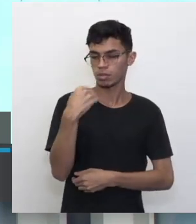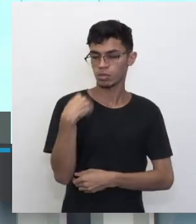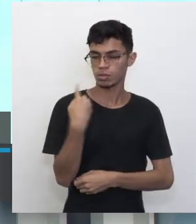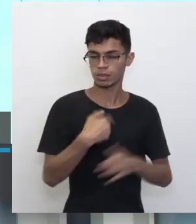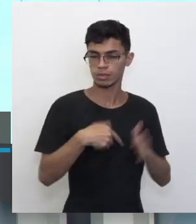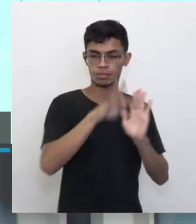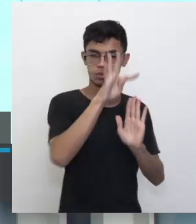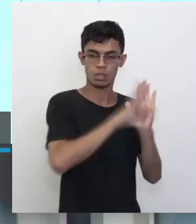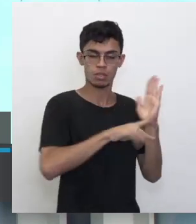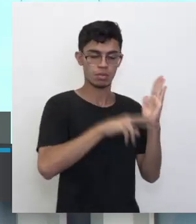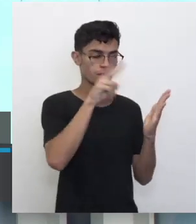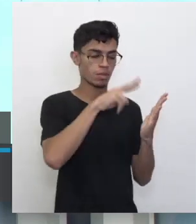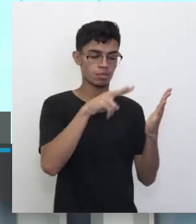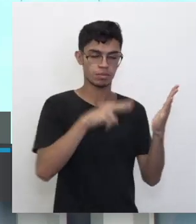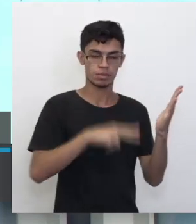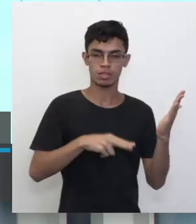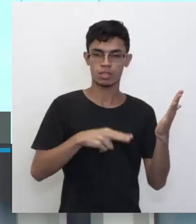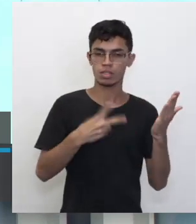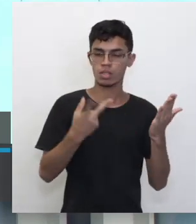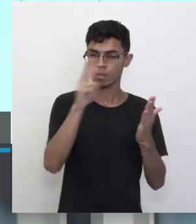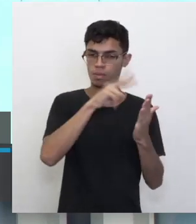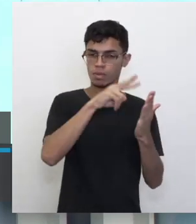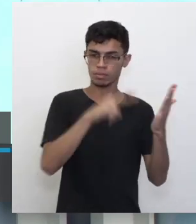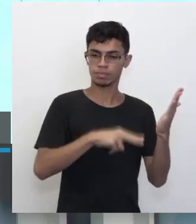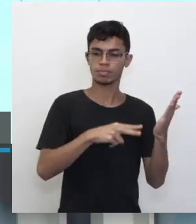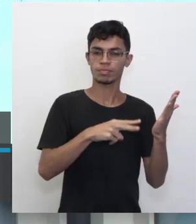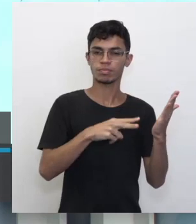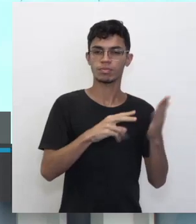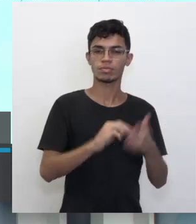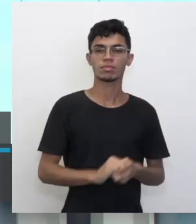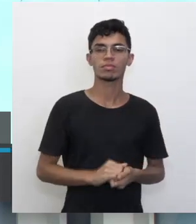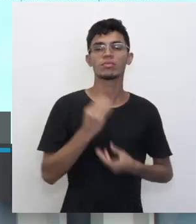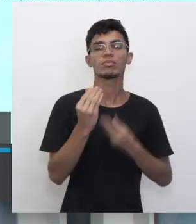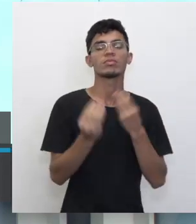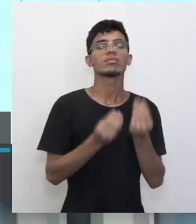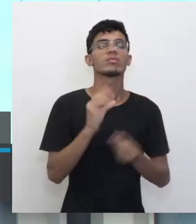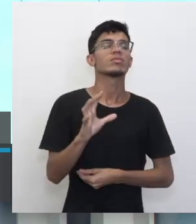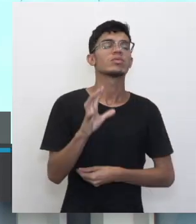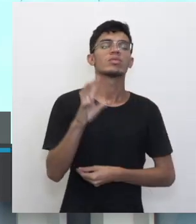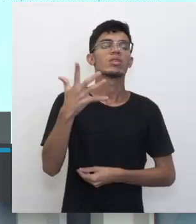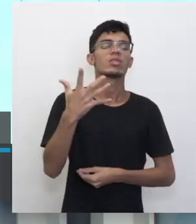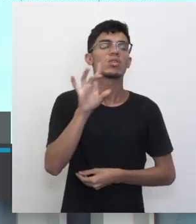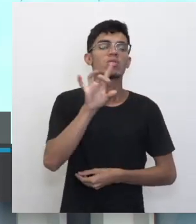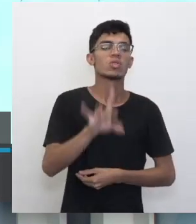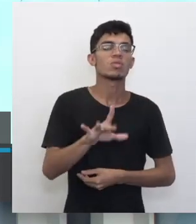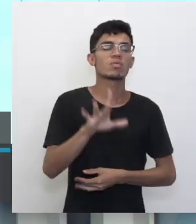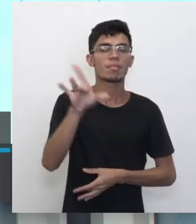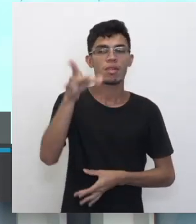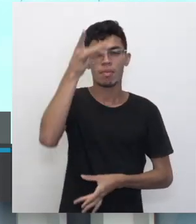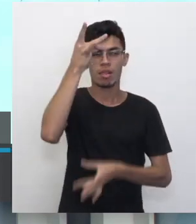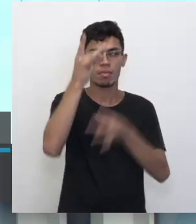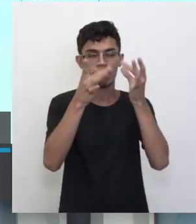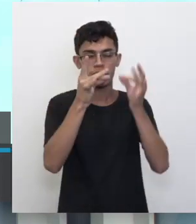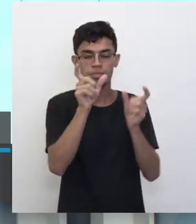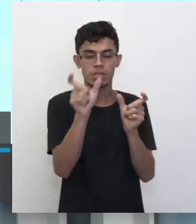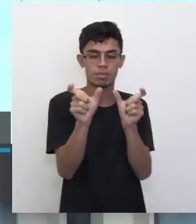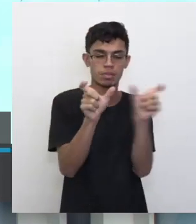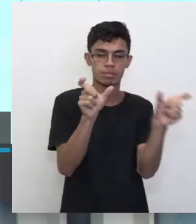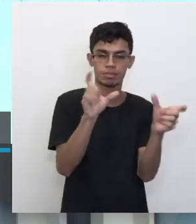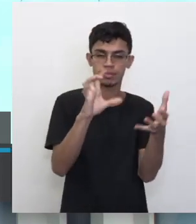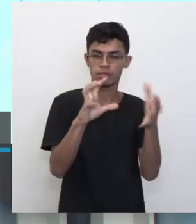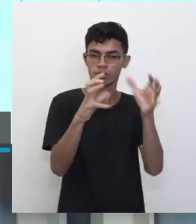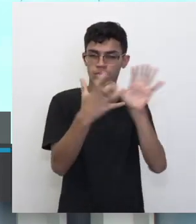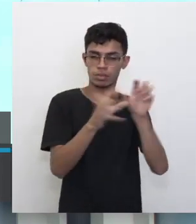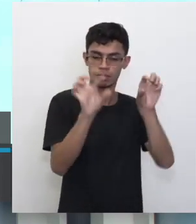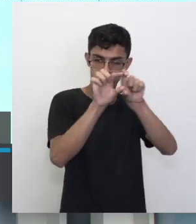ler, quando a gente lê alguma coisa. Eu falo tentar ler porque funciona assim, não basta a gente saber decodificar as letras, transformá-las em